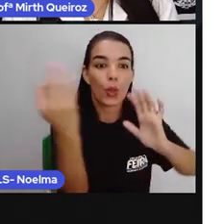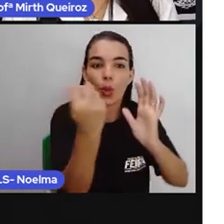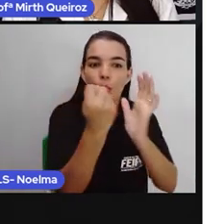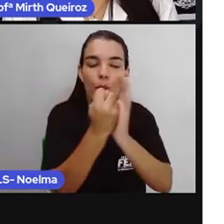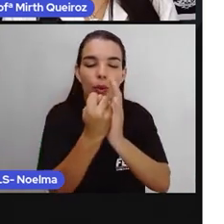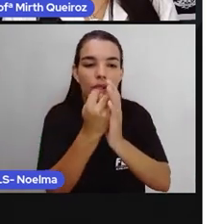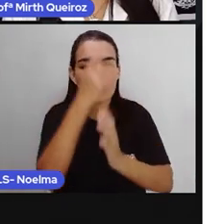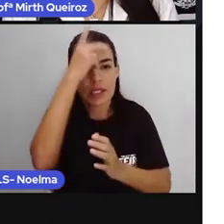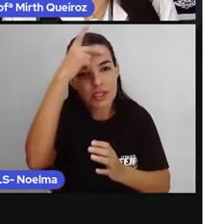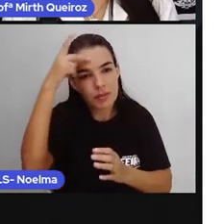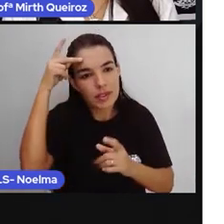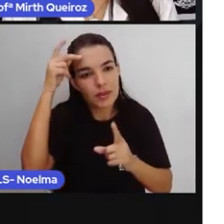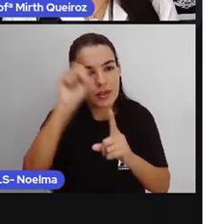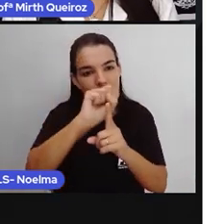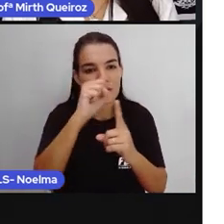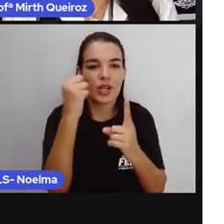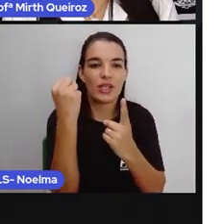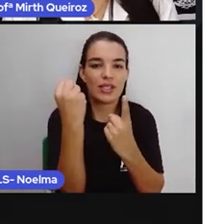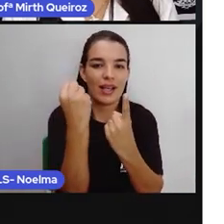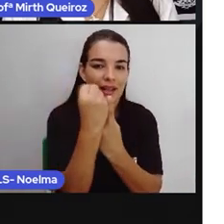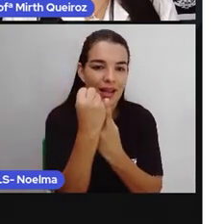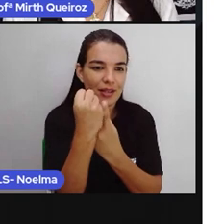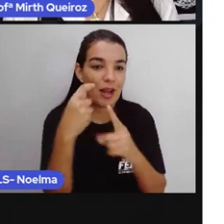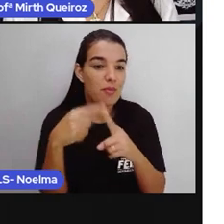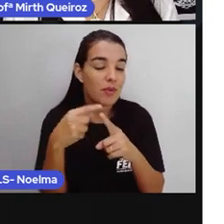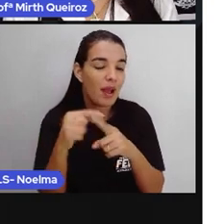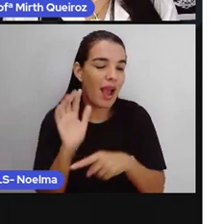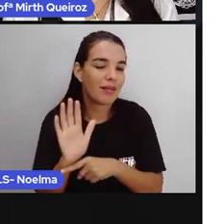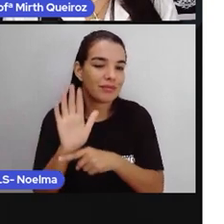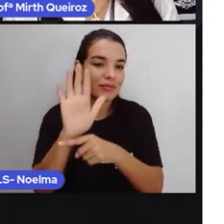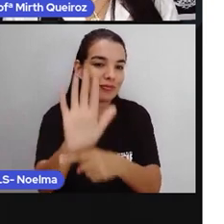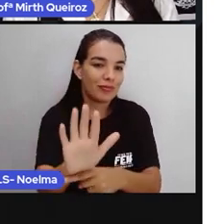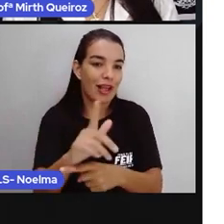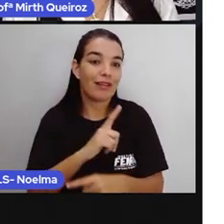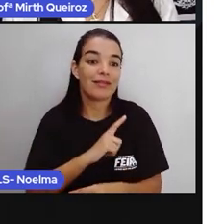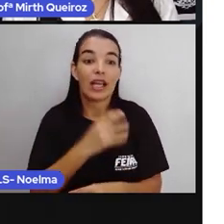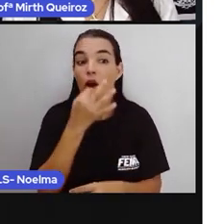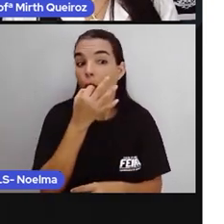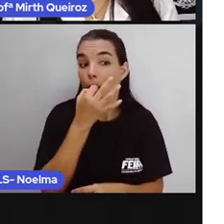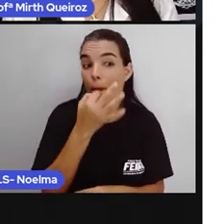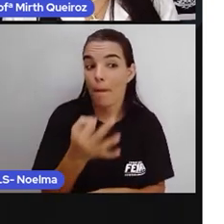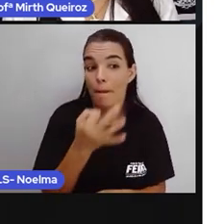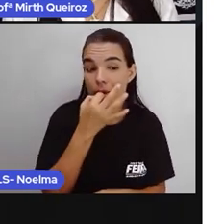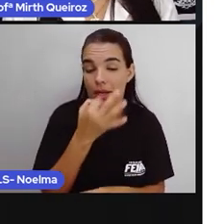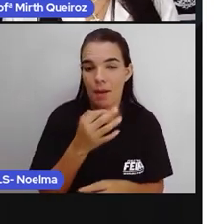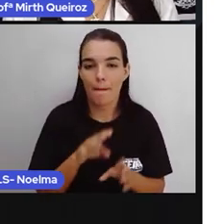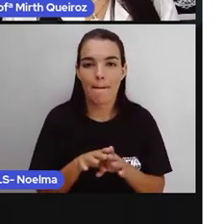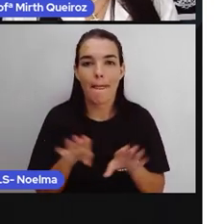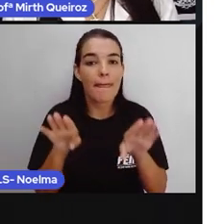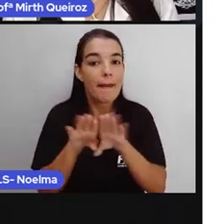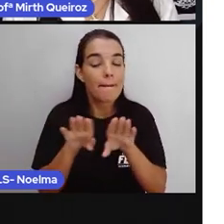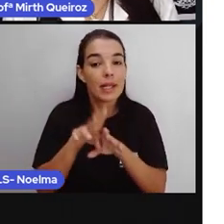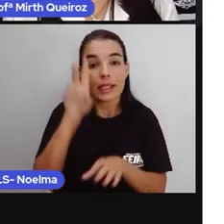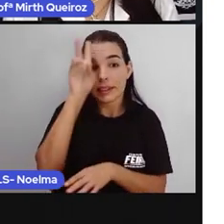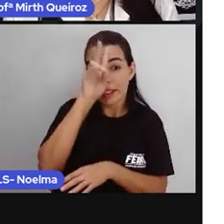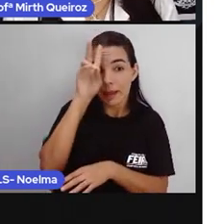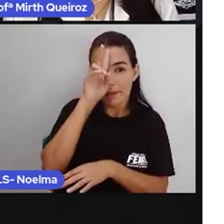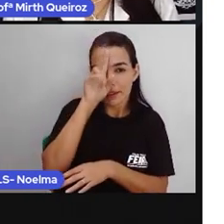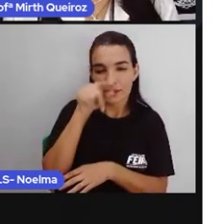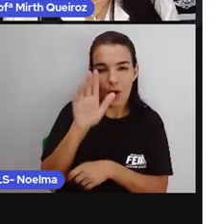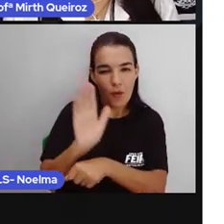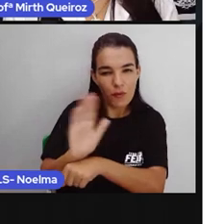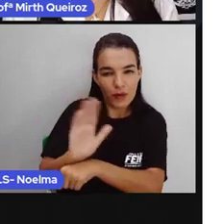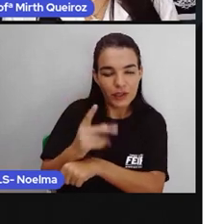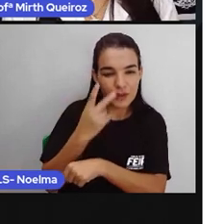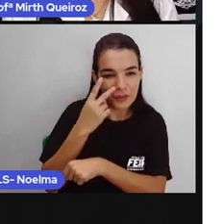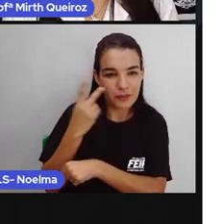contribuindo para a formação de opinião. E lembrando mais uma vez o que o professor disse lá no